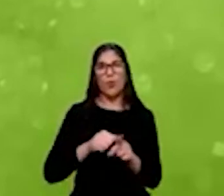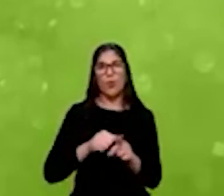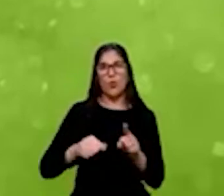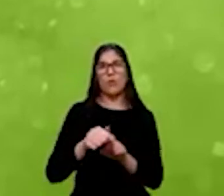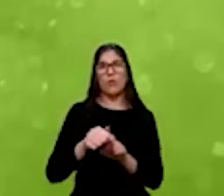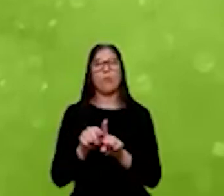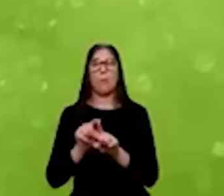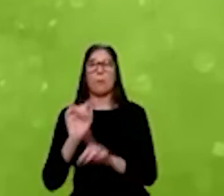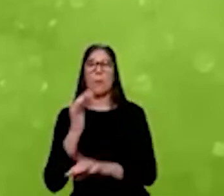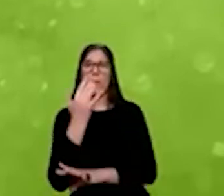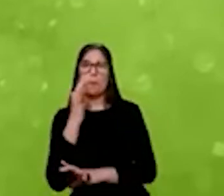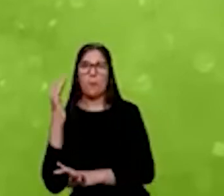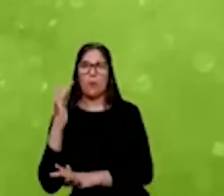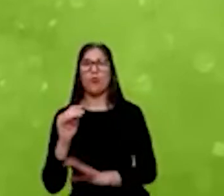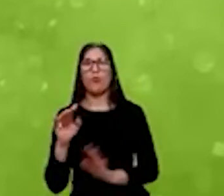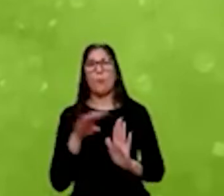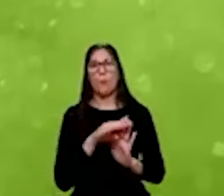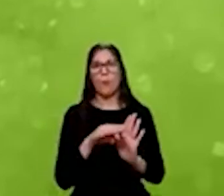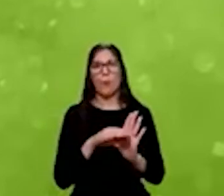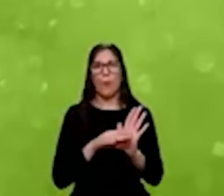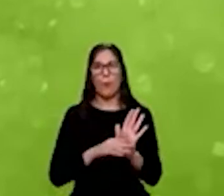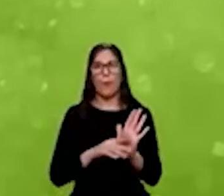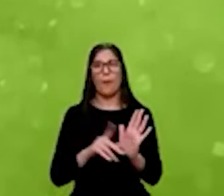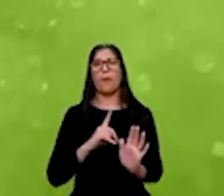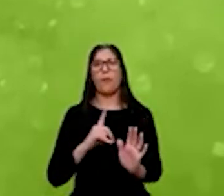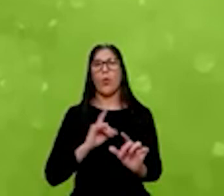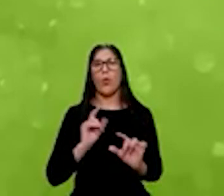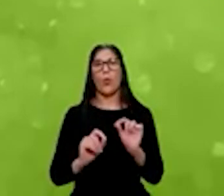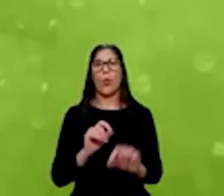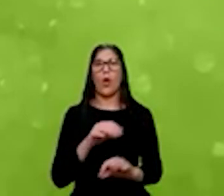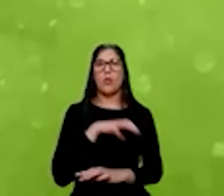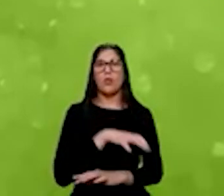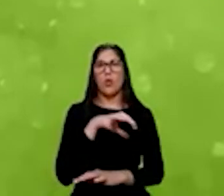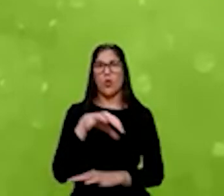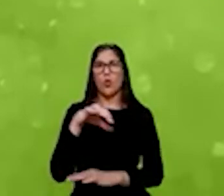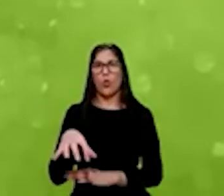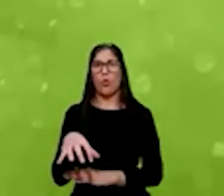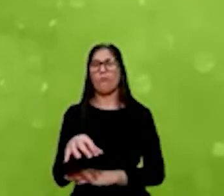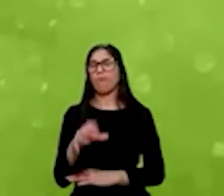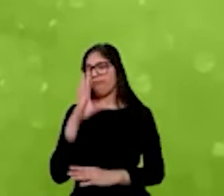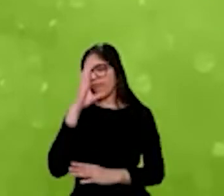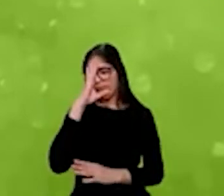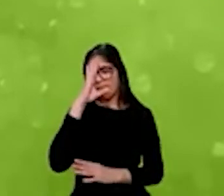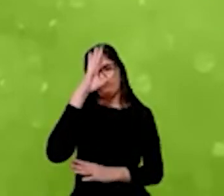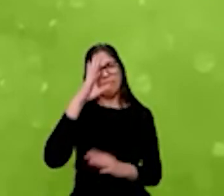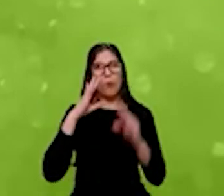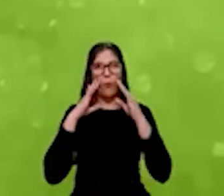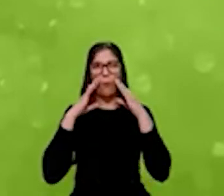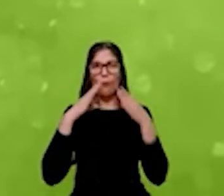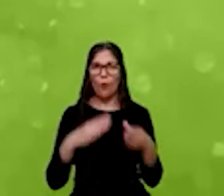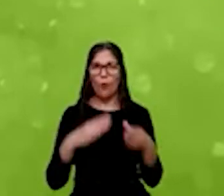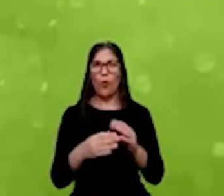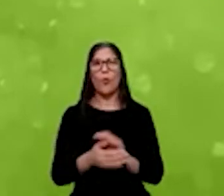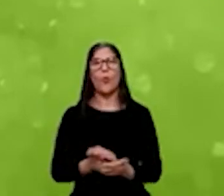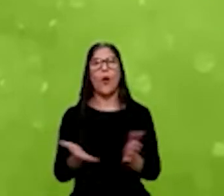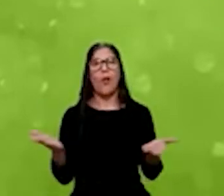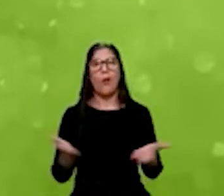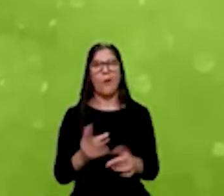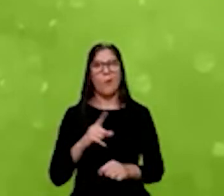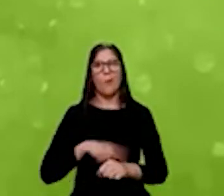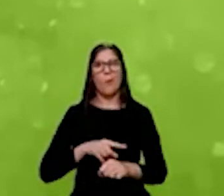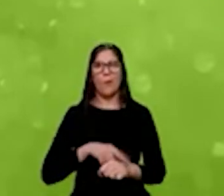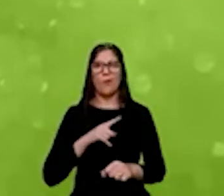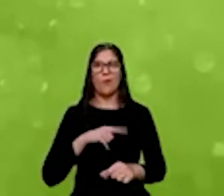Ele é um programa que tem alguns setores como foco prioritário. Então, atualmente, nós estamos trabalhando com